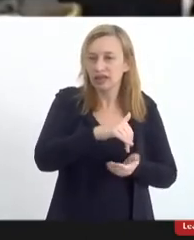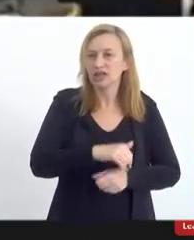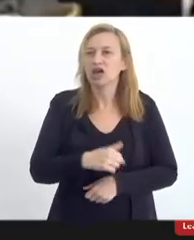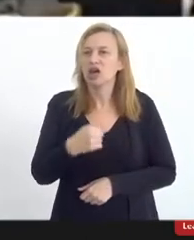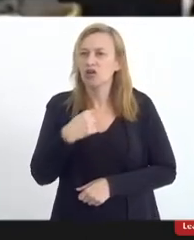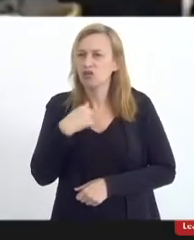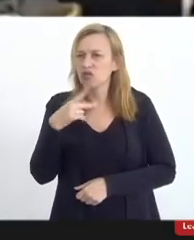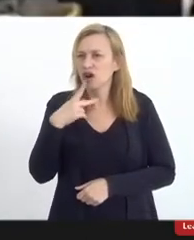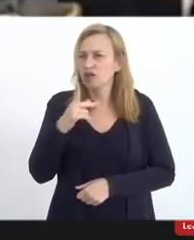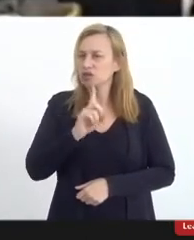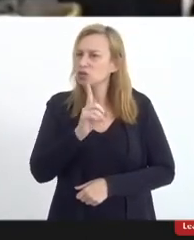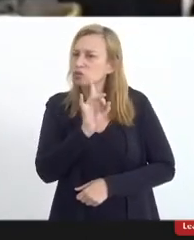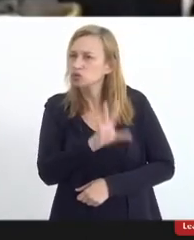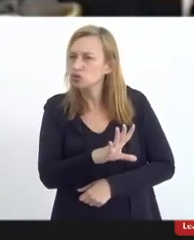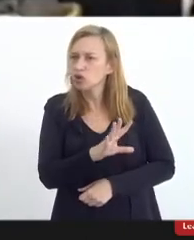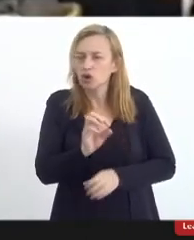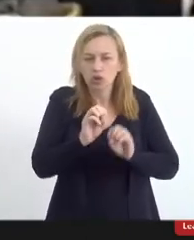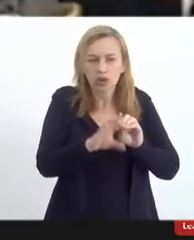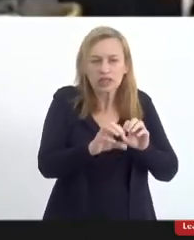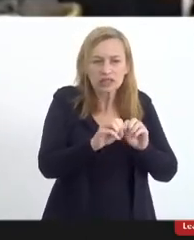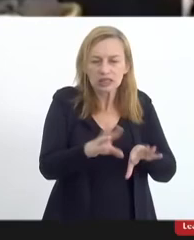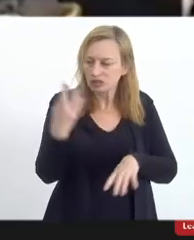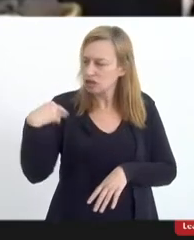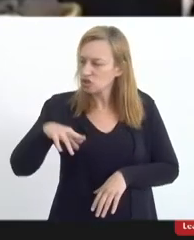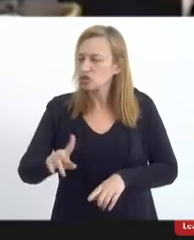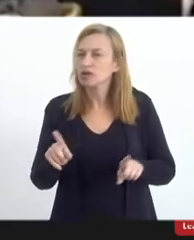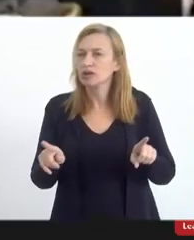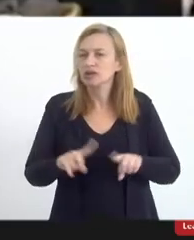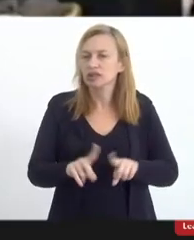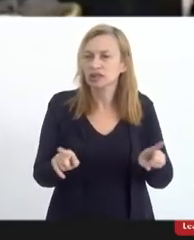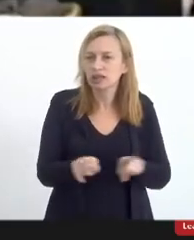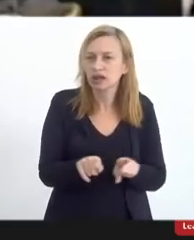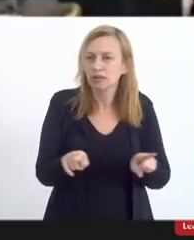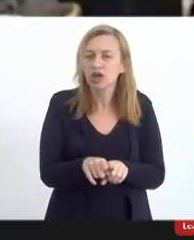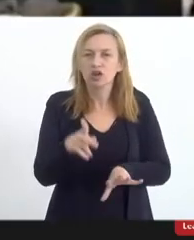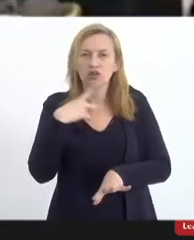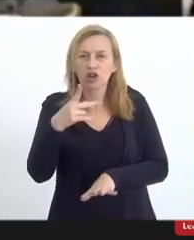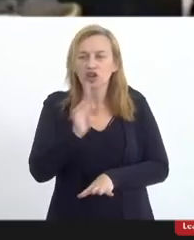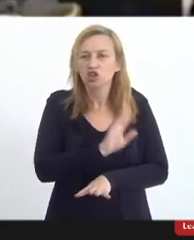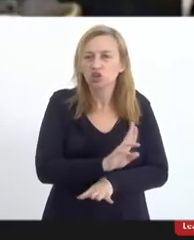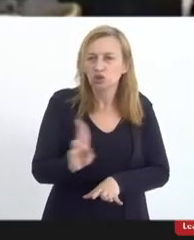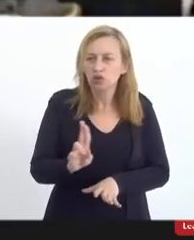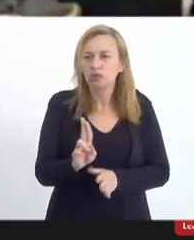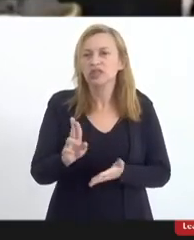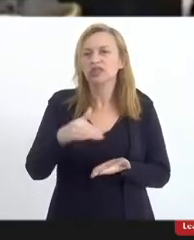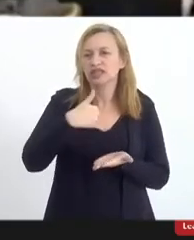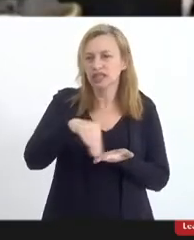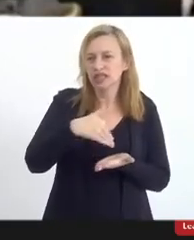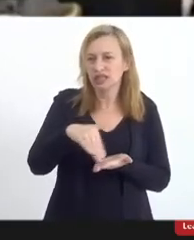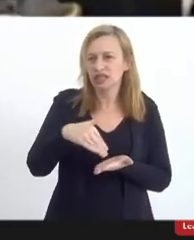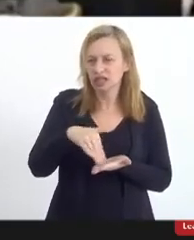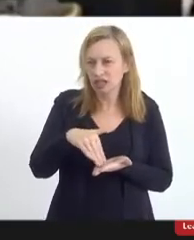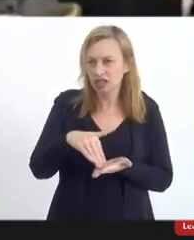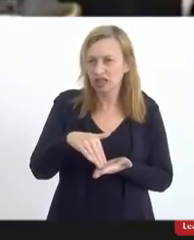falo não só pelo ensino religioso, mas estou falando em nome da secretária Joíza Rangel e da